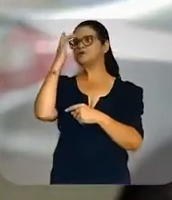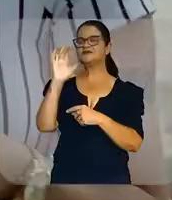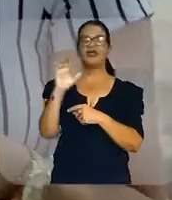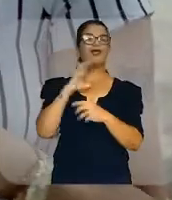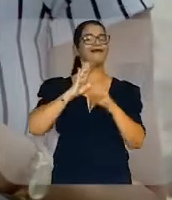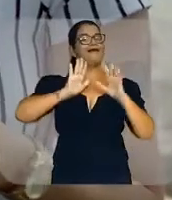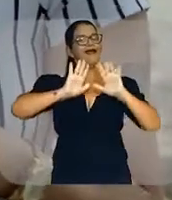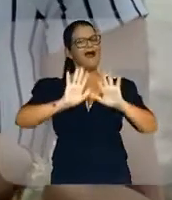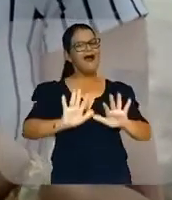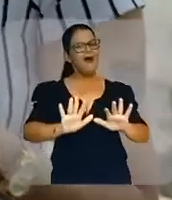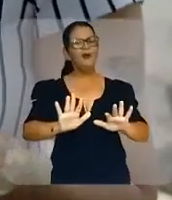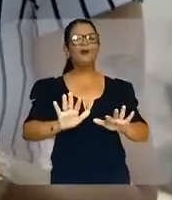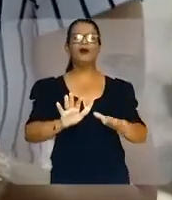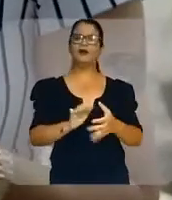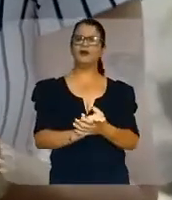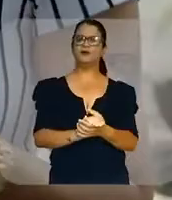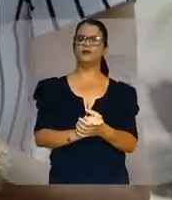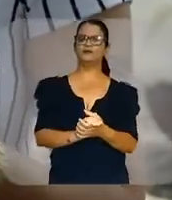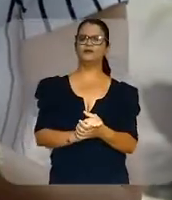Calma.